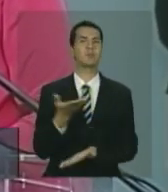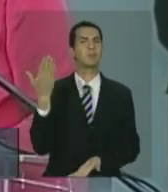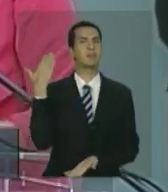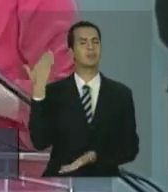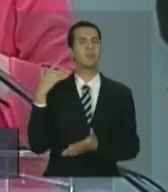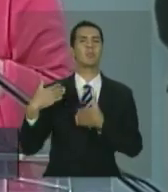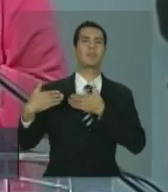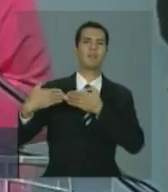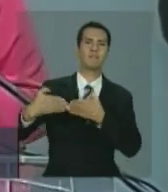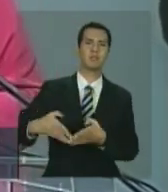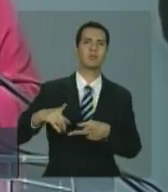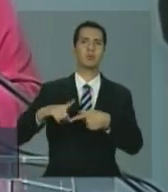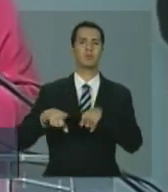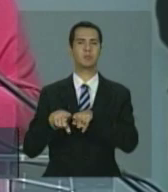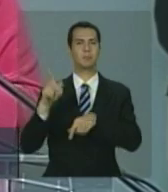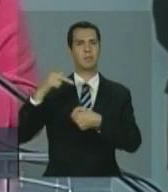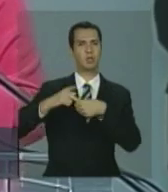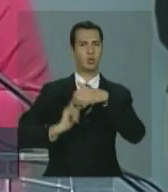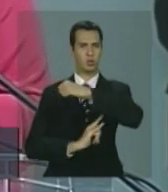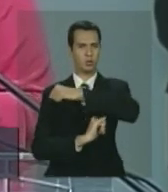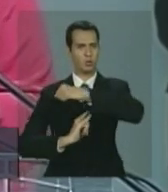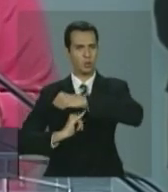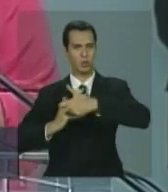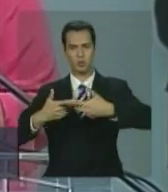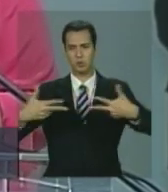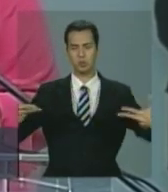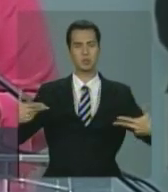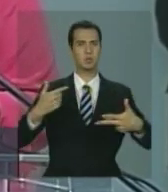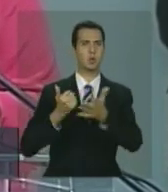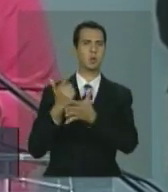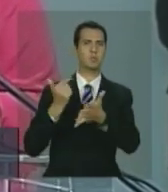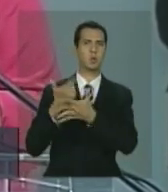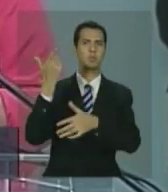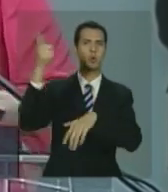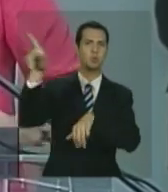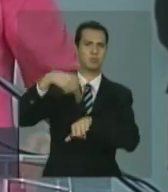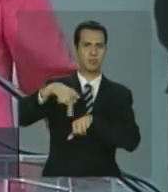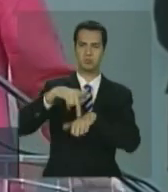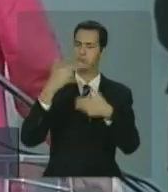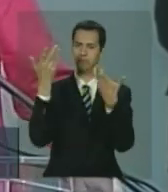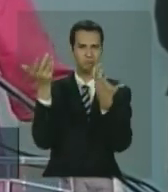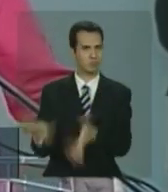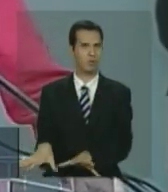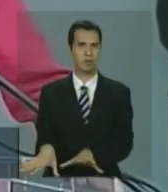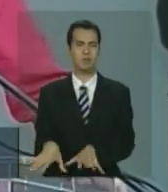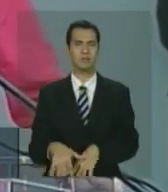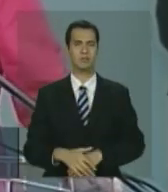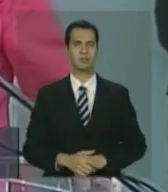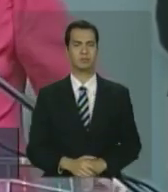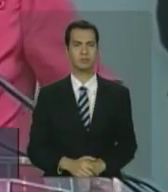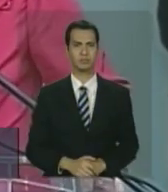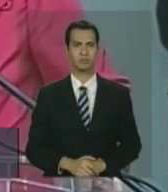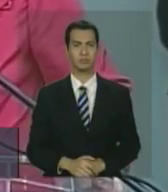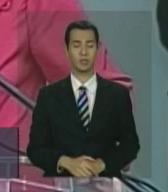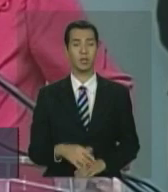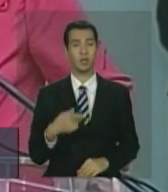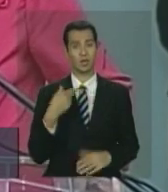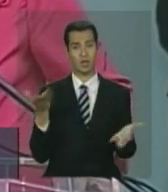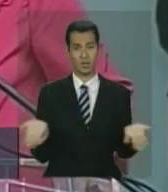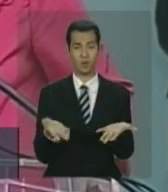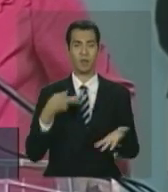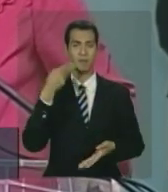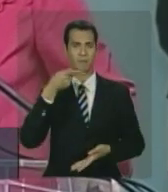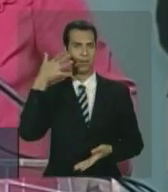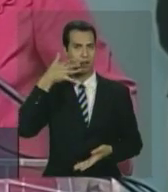e dos navios. E eu encerro dizendo para vocês que eu tenho certeza